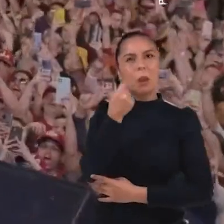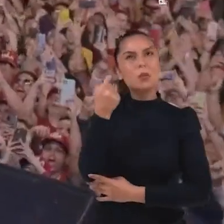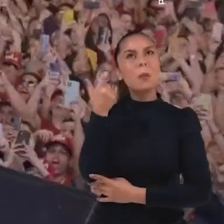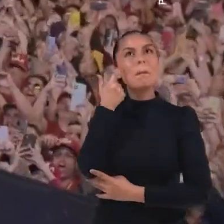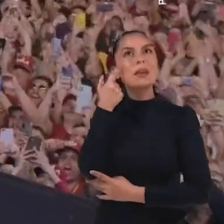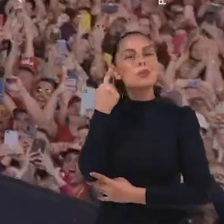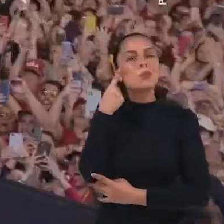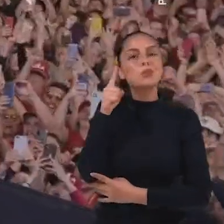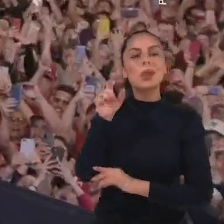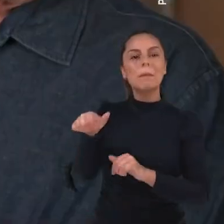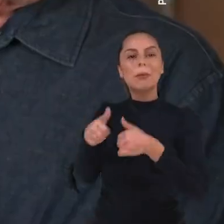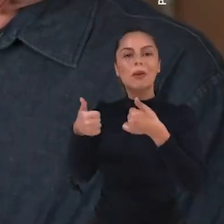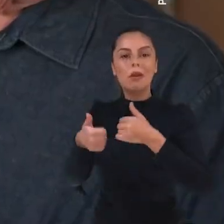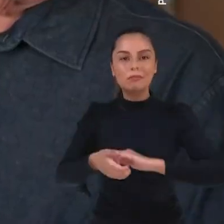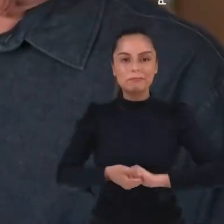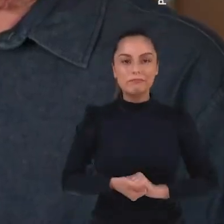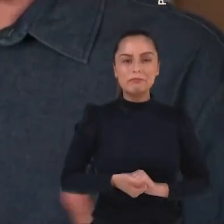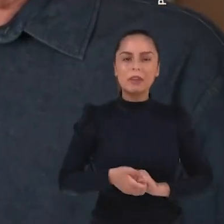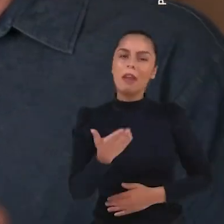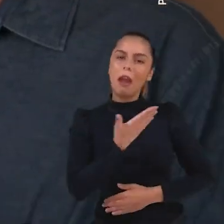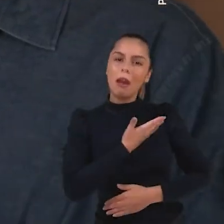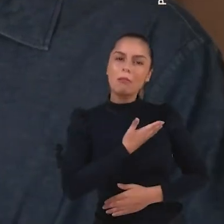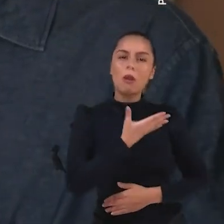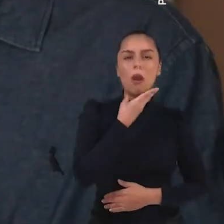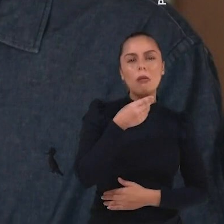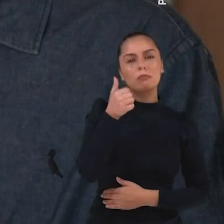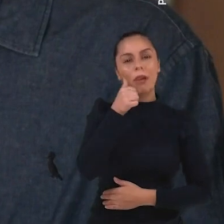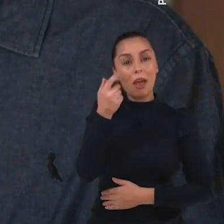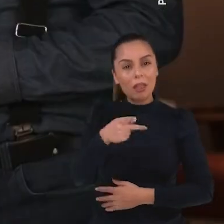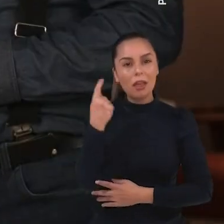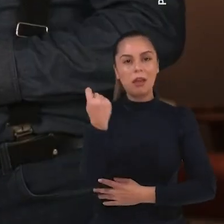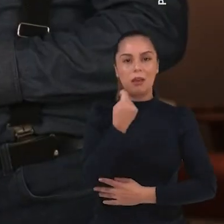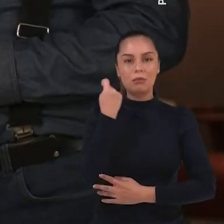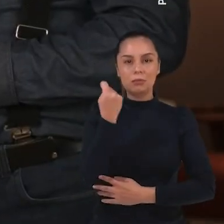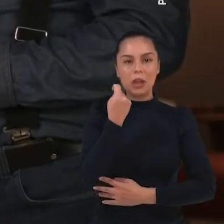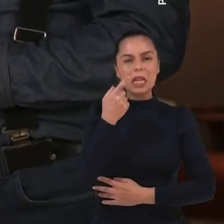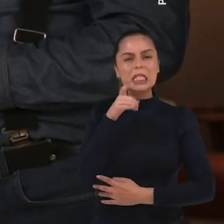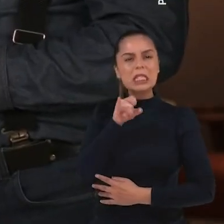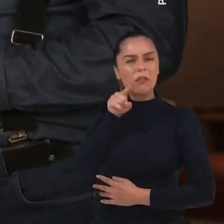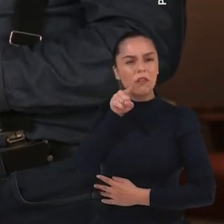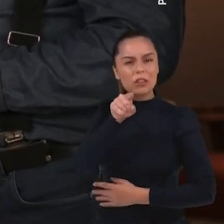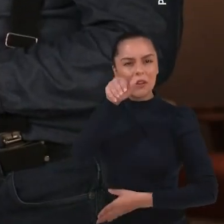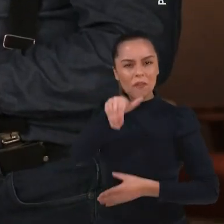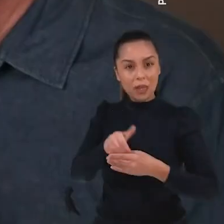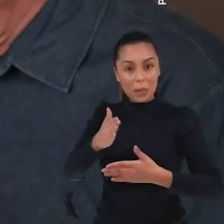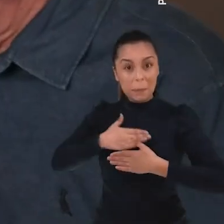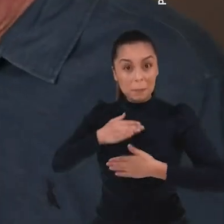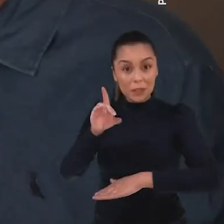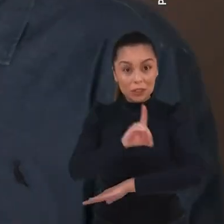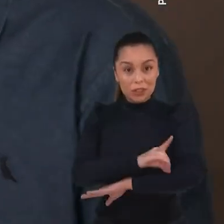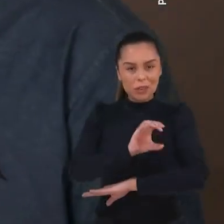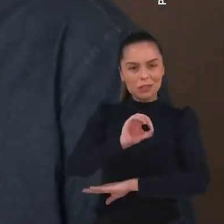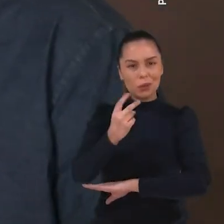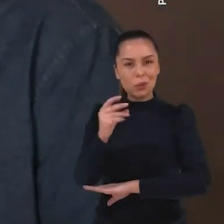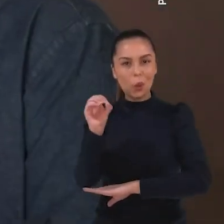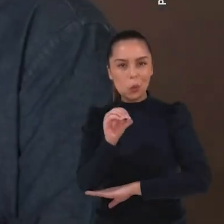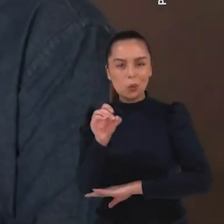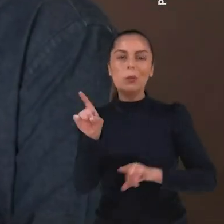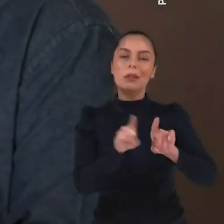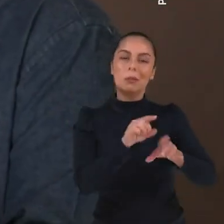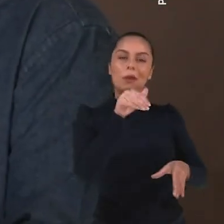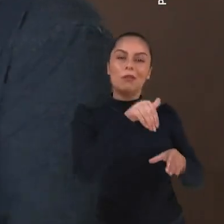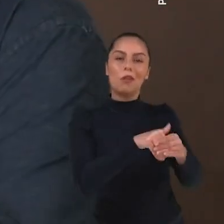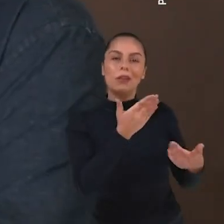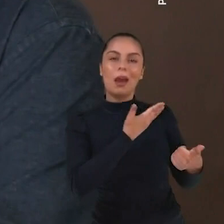dias bem melhores. Meus amigos e minhas amigas do Rio Grande do Sul. Se vocês vão votar em mim no dia de 8 de outubro, vote no